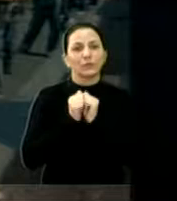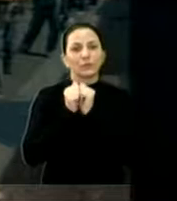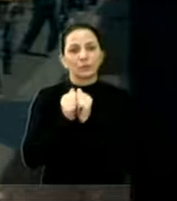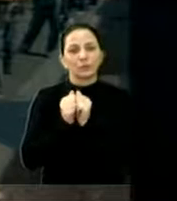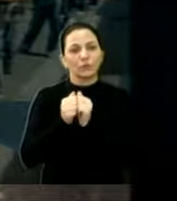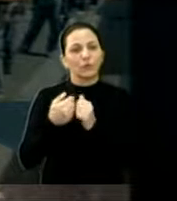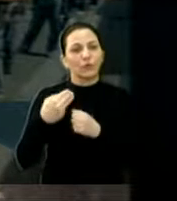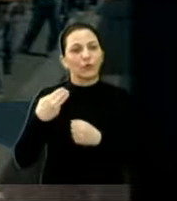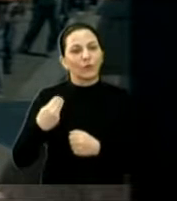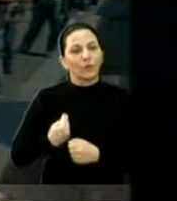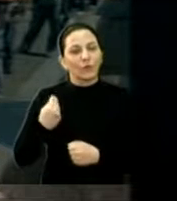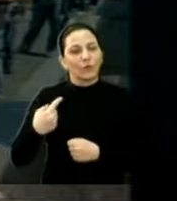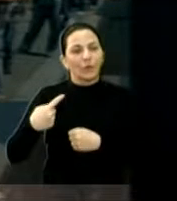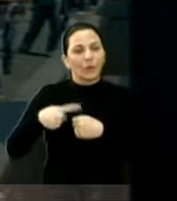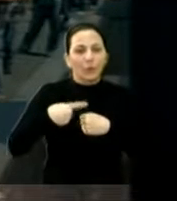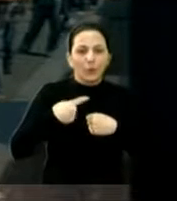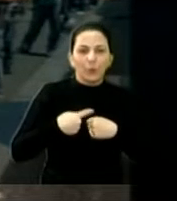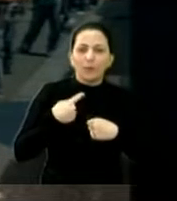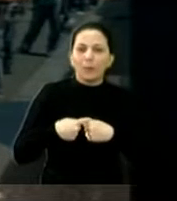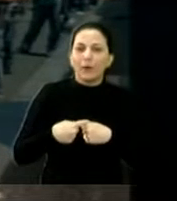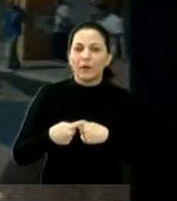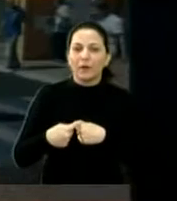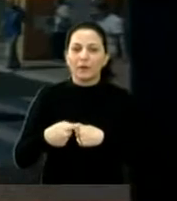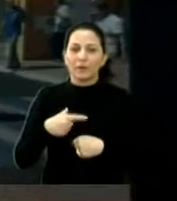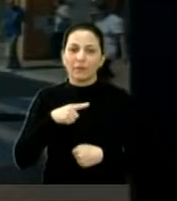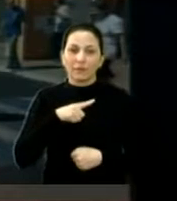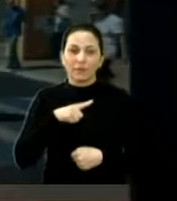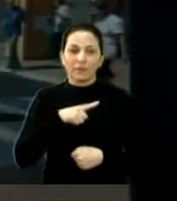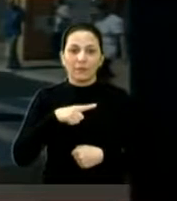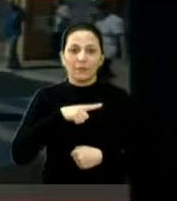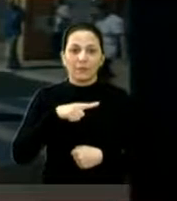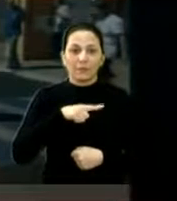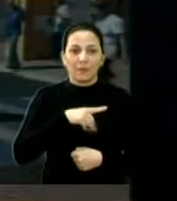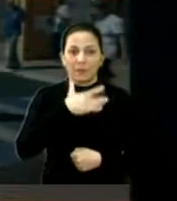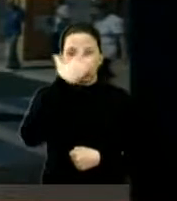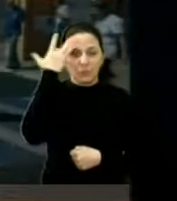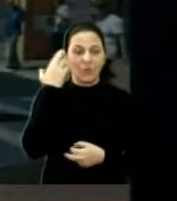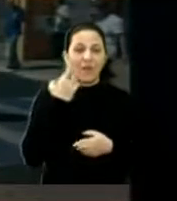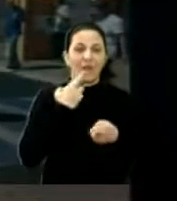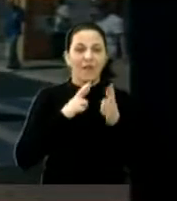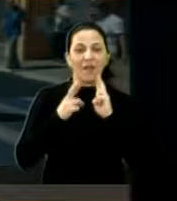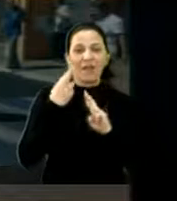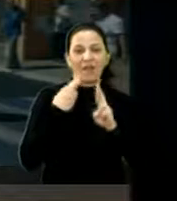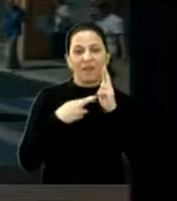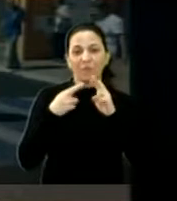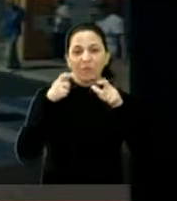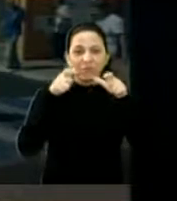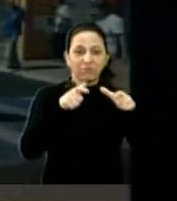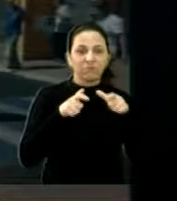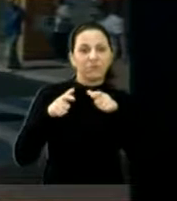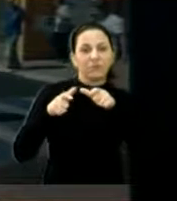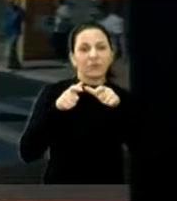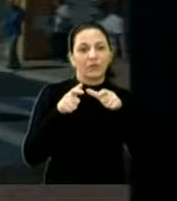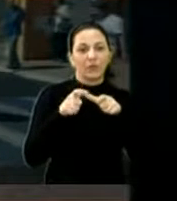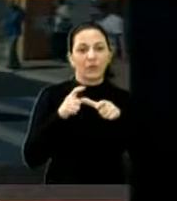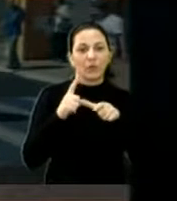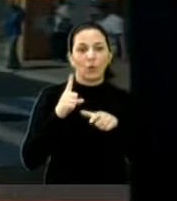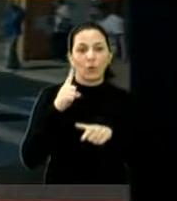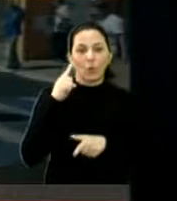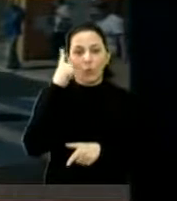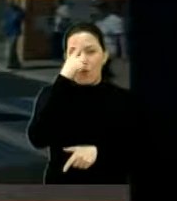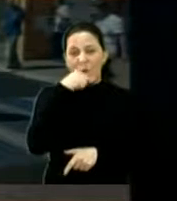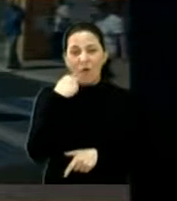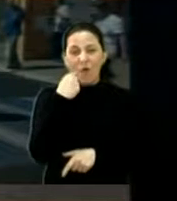aquela região ali, inclusive, pode passar a foto, inclusive, tinha muita reclamação naquele local ali, fiquei mais ou uma hora e meia